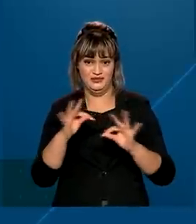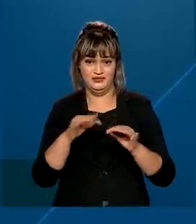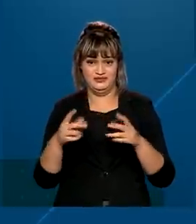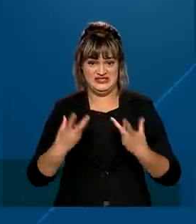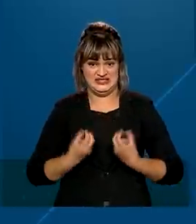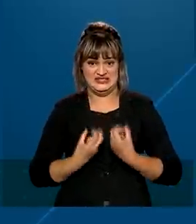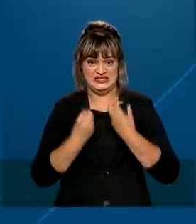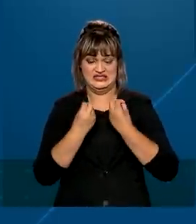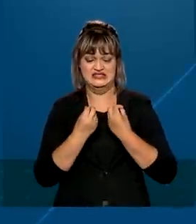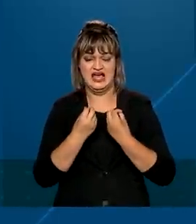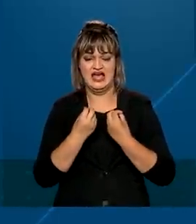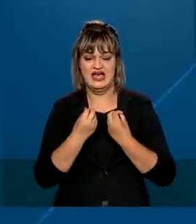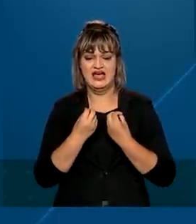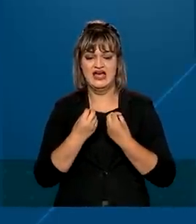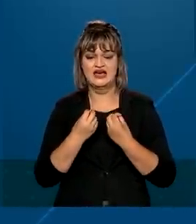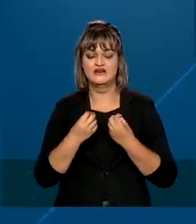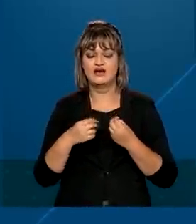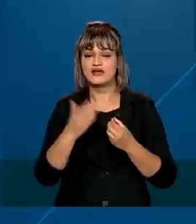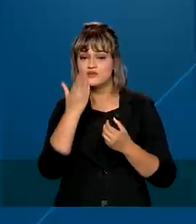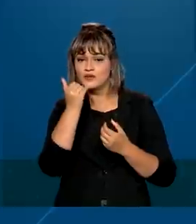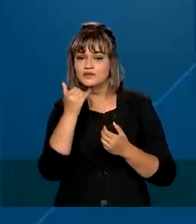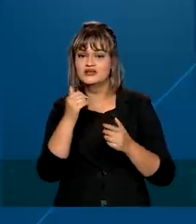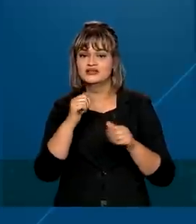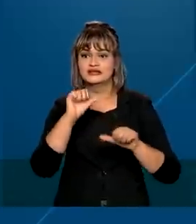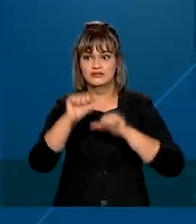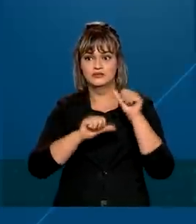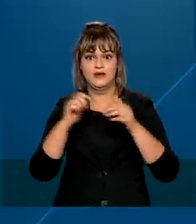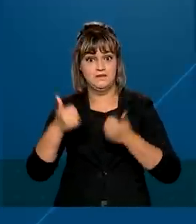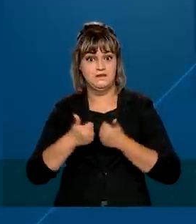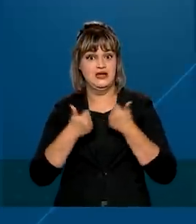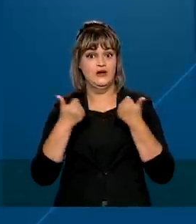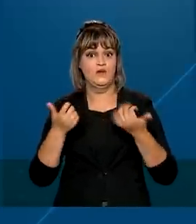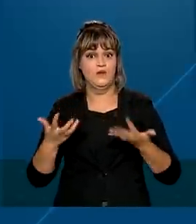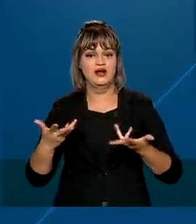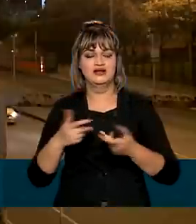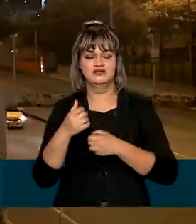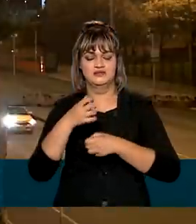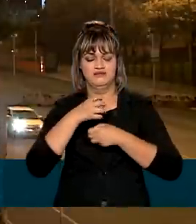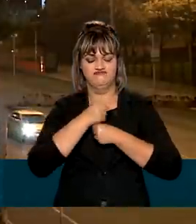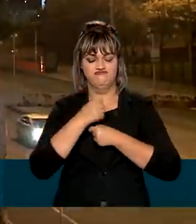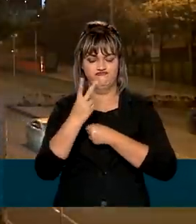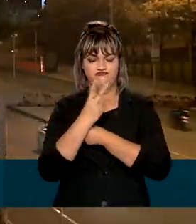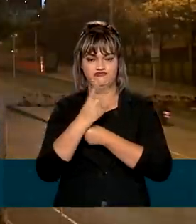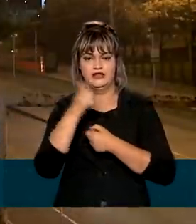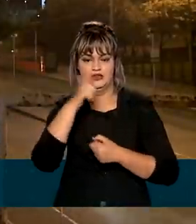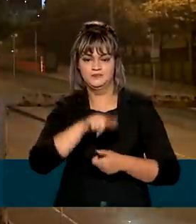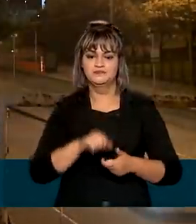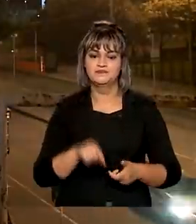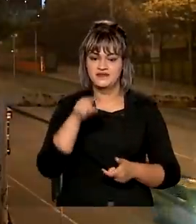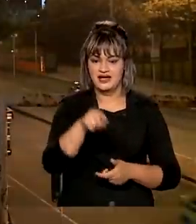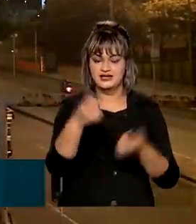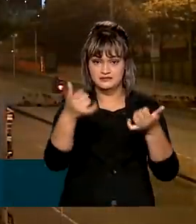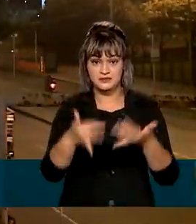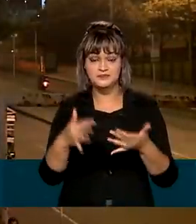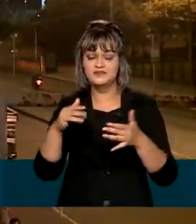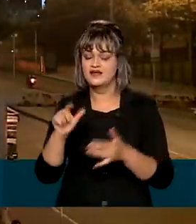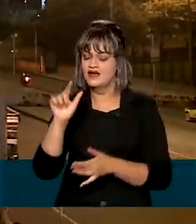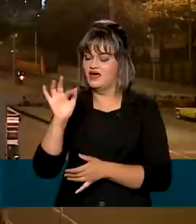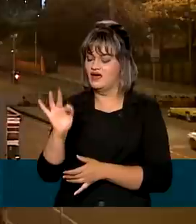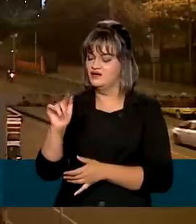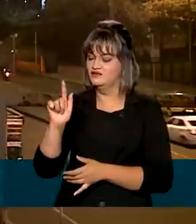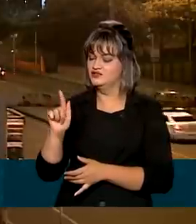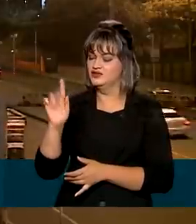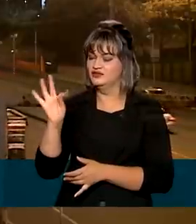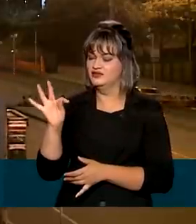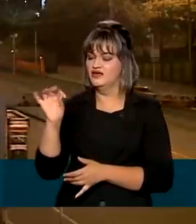melhorar muito a sua alimentação, por causa da imunidade. O FGTS é a reserva financeira do